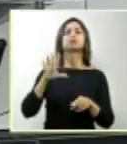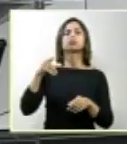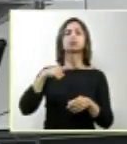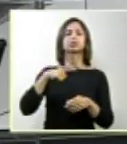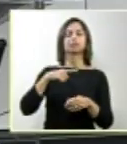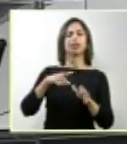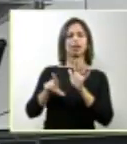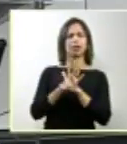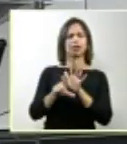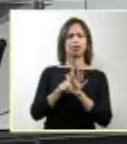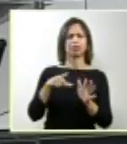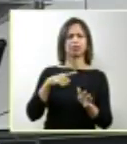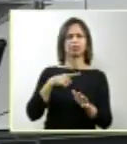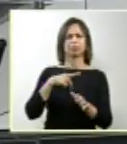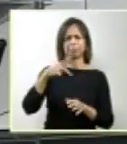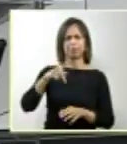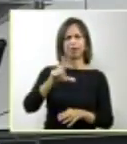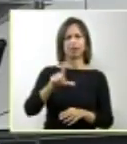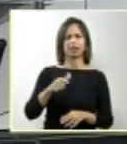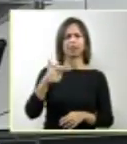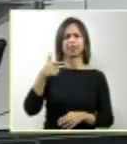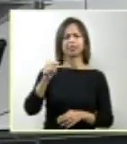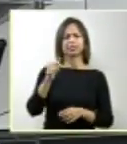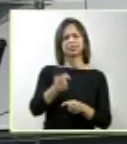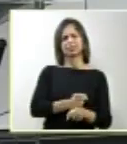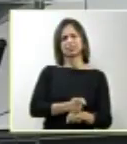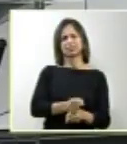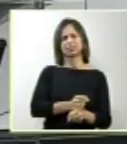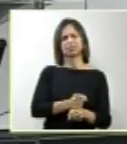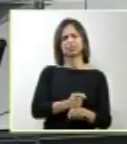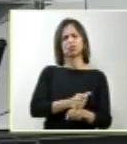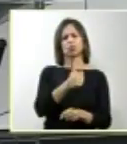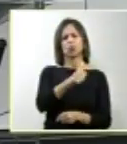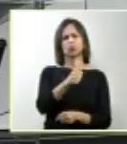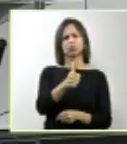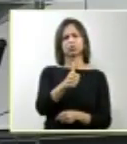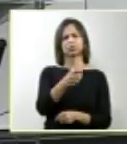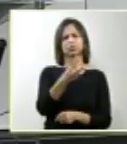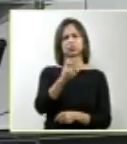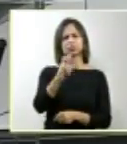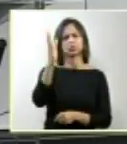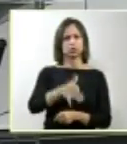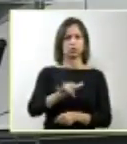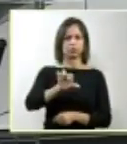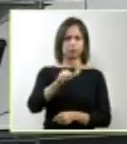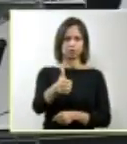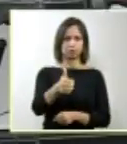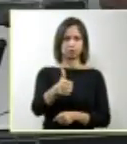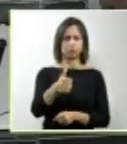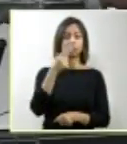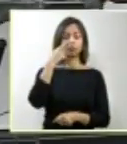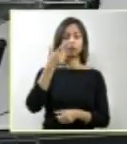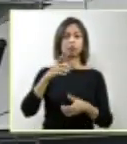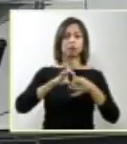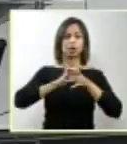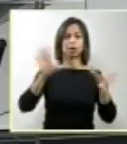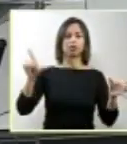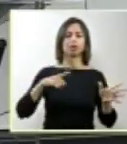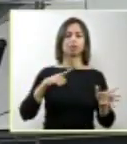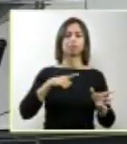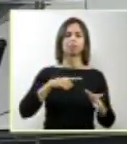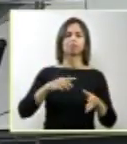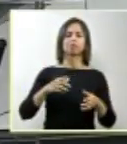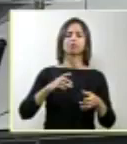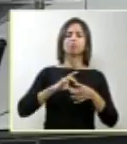tramitou por 17 anos, senhor presidente, que é um projeto 1135 de 91, que visa legalizar o aborto no Brasil. Essa